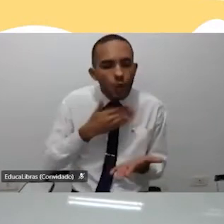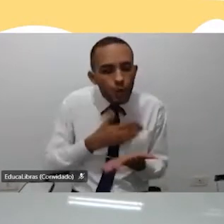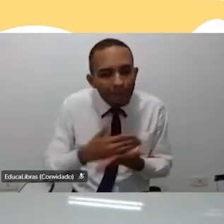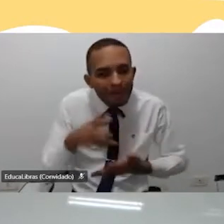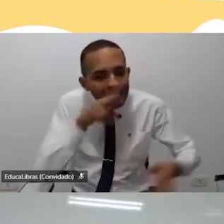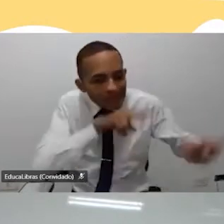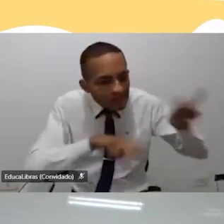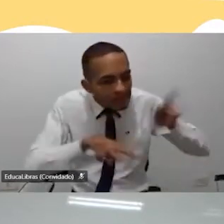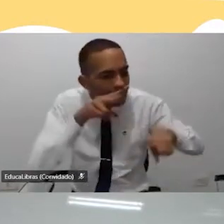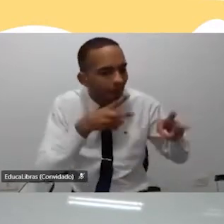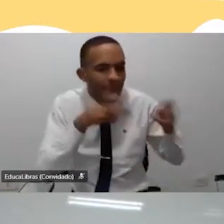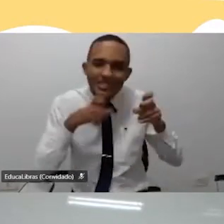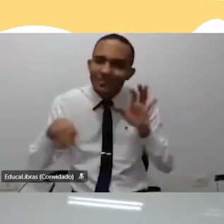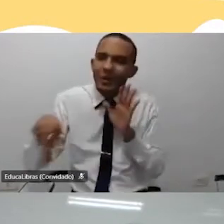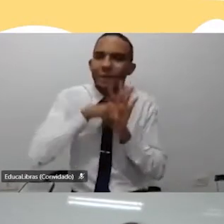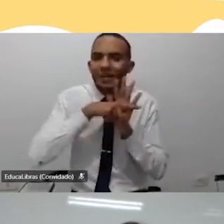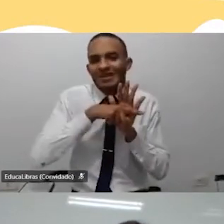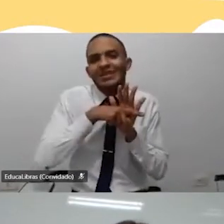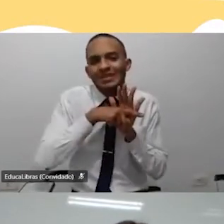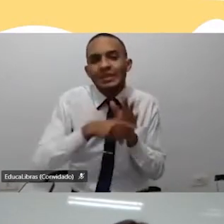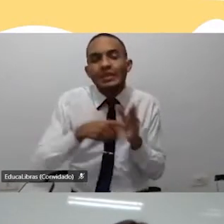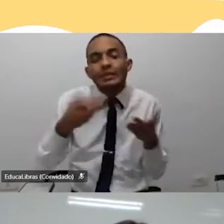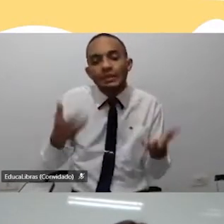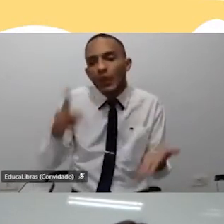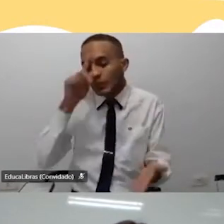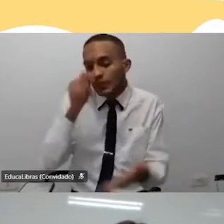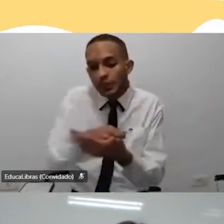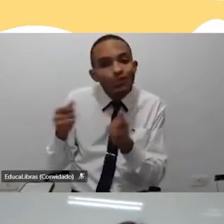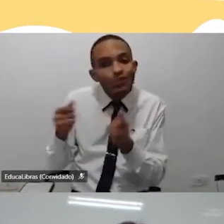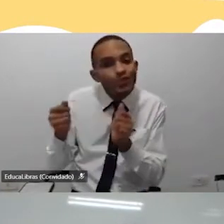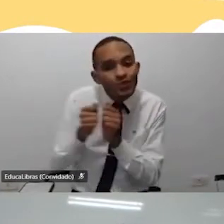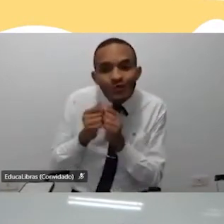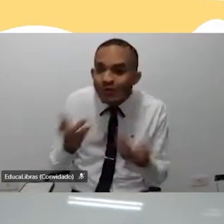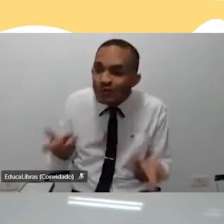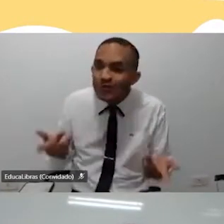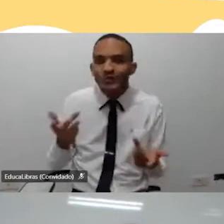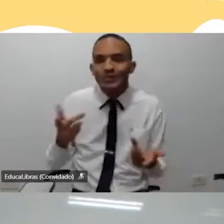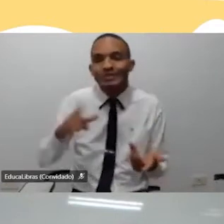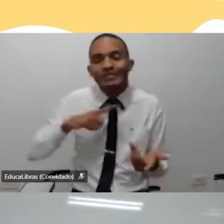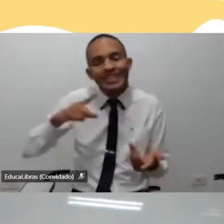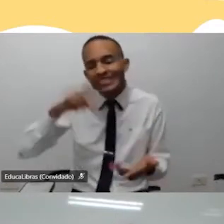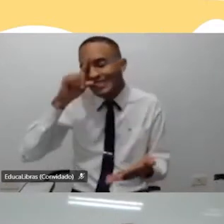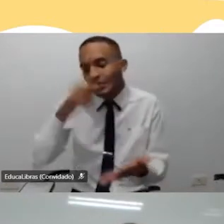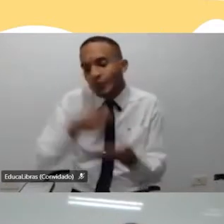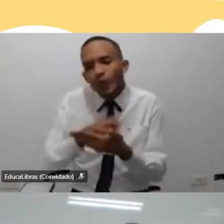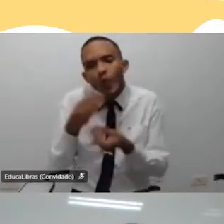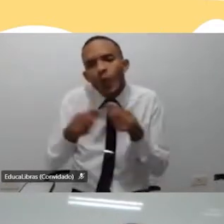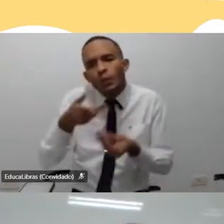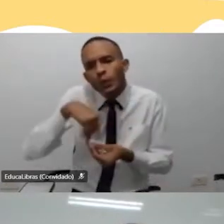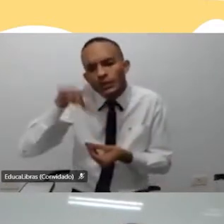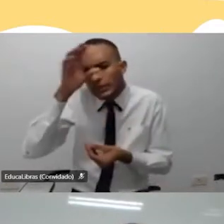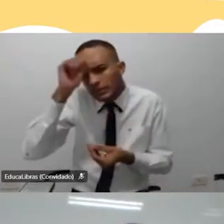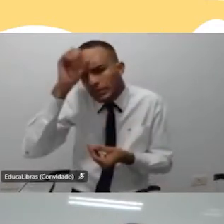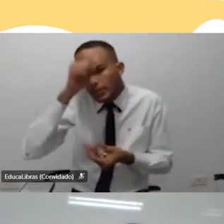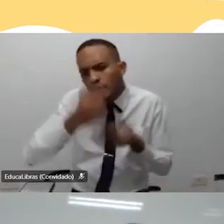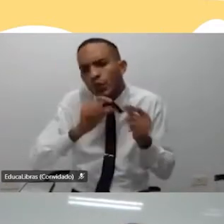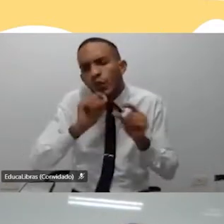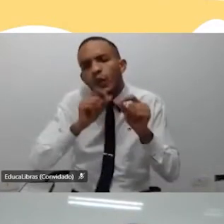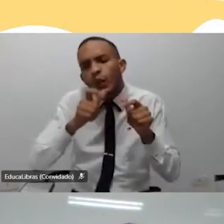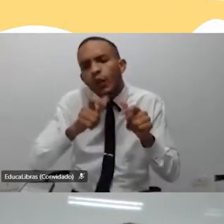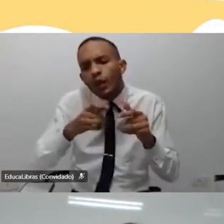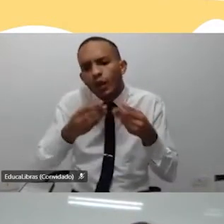enxergar que eu pertenço, por isso eu decido junto, então tomada de decisão, onde é que a gente aprende a tomar decisão?